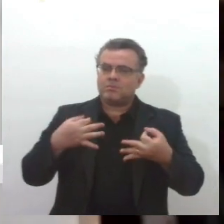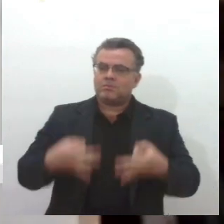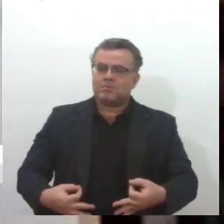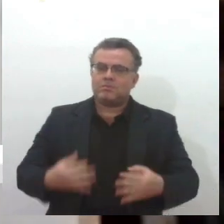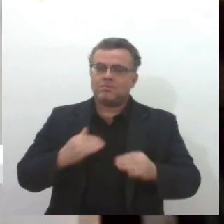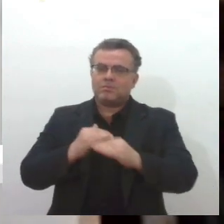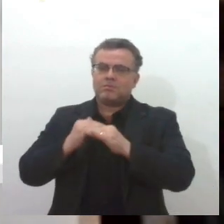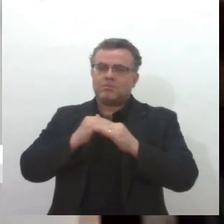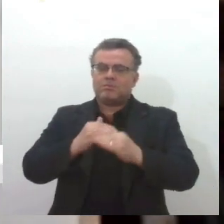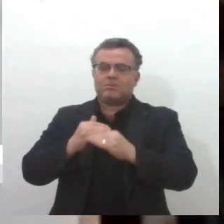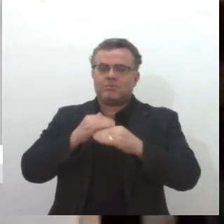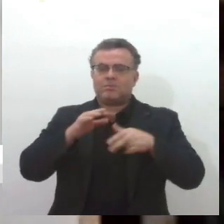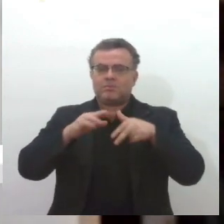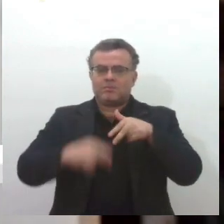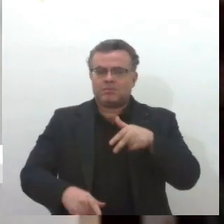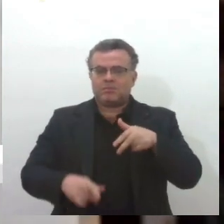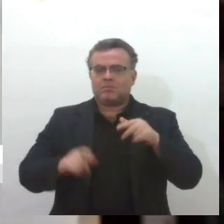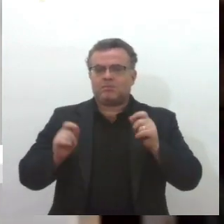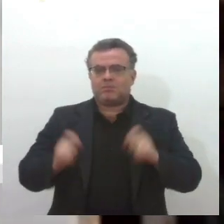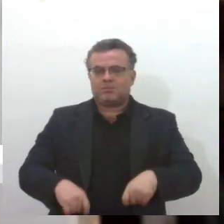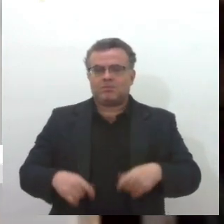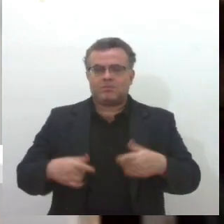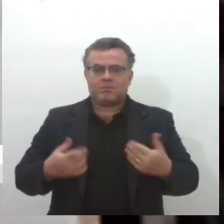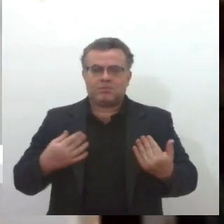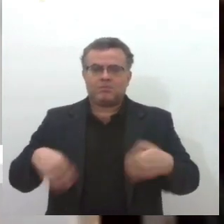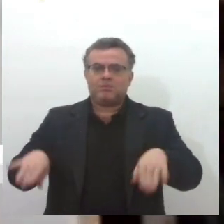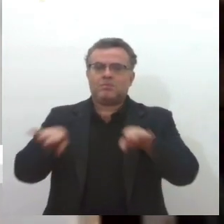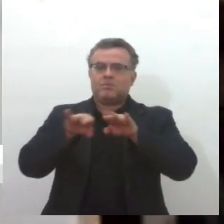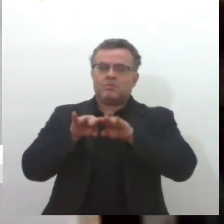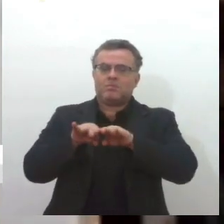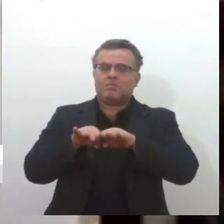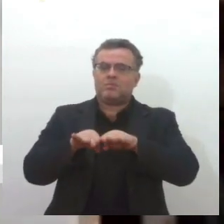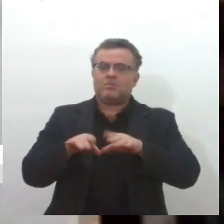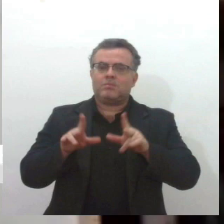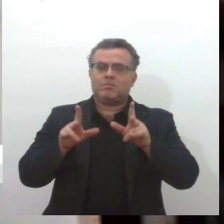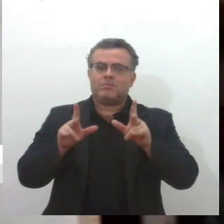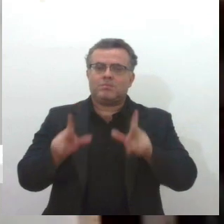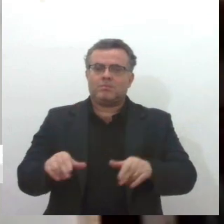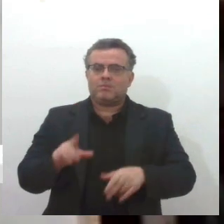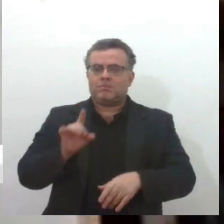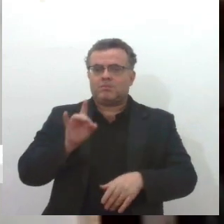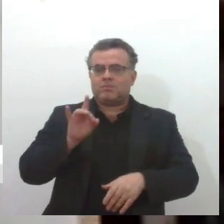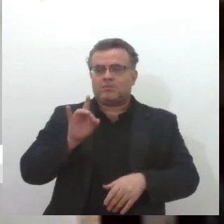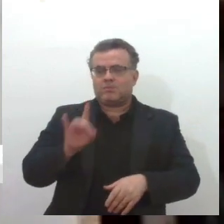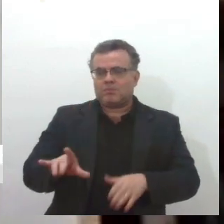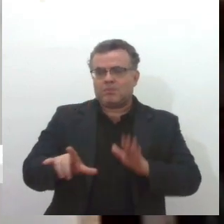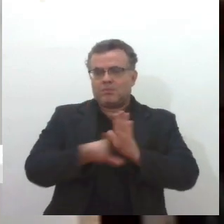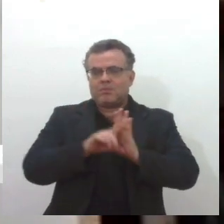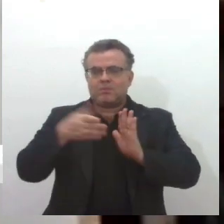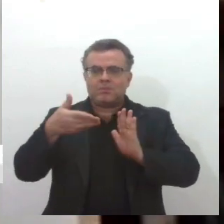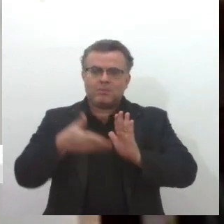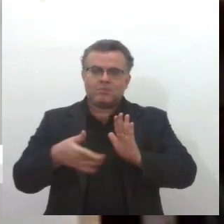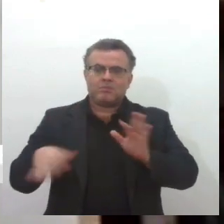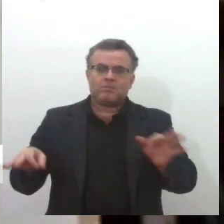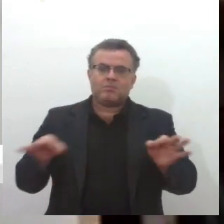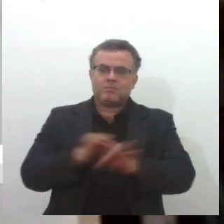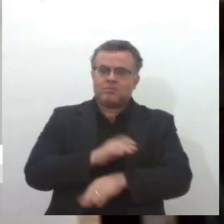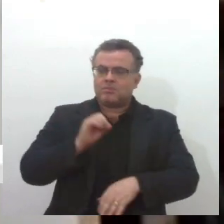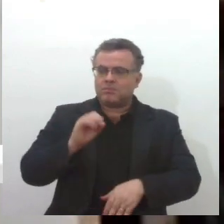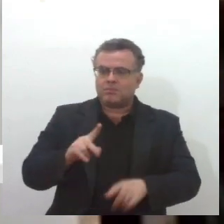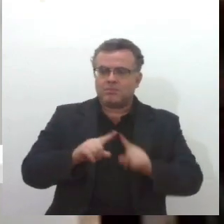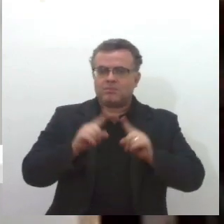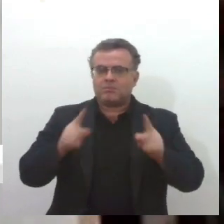entre os gêneros, né, porque não basta só a igualdade, não basta a letra na Constituição, que está ali pronto, e não funciona.